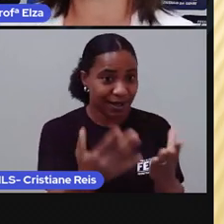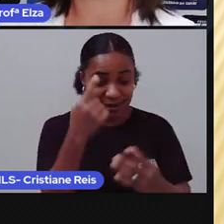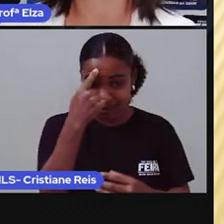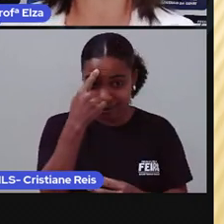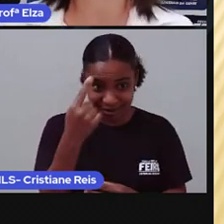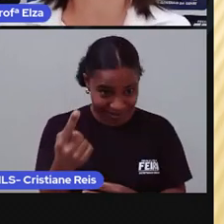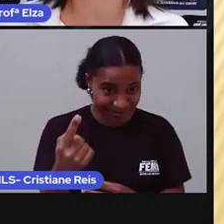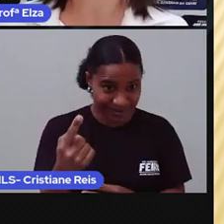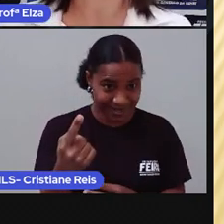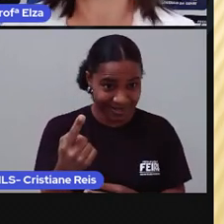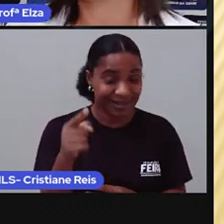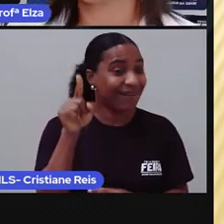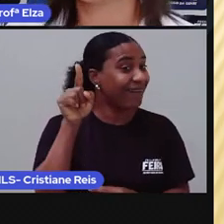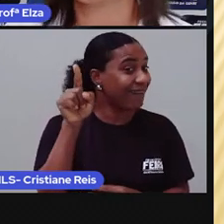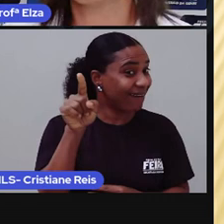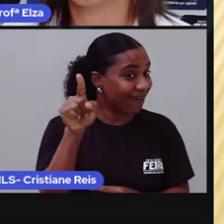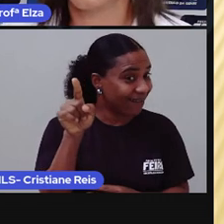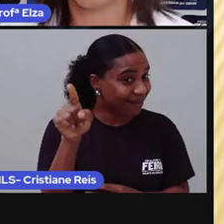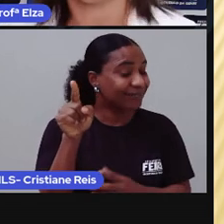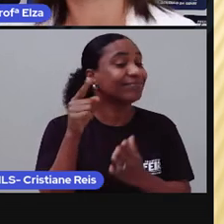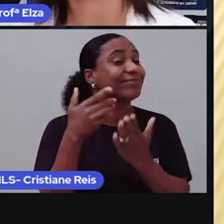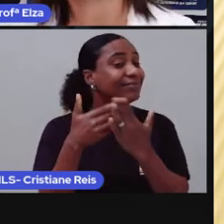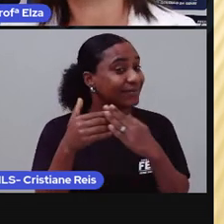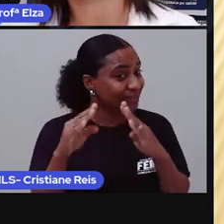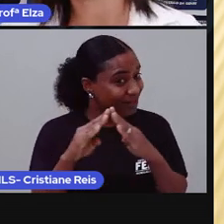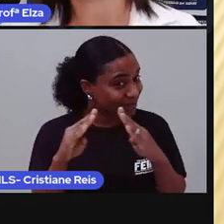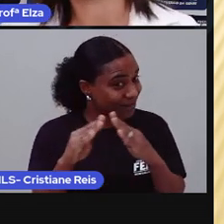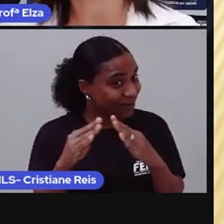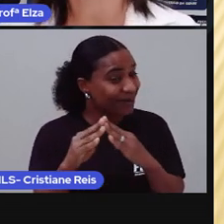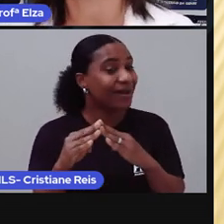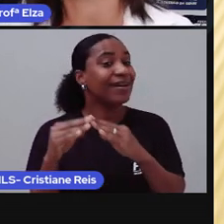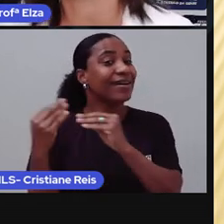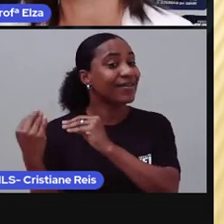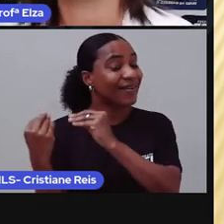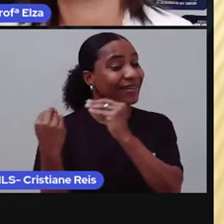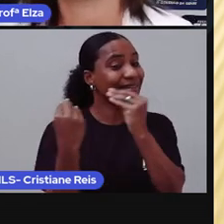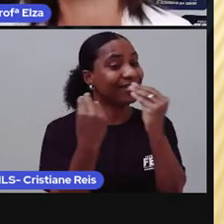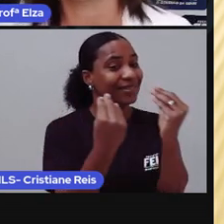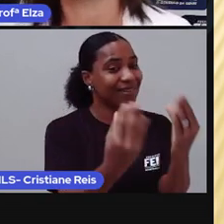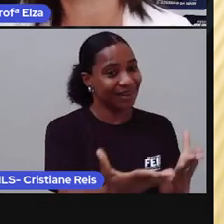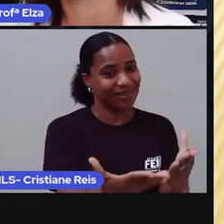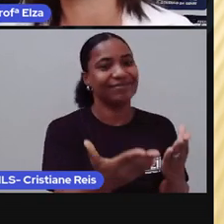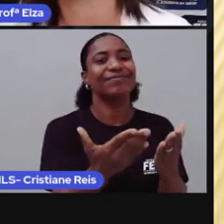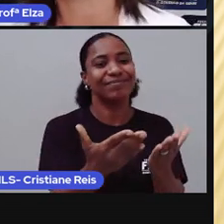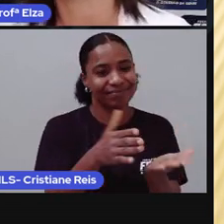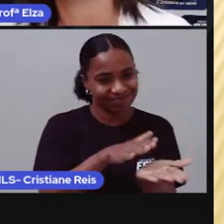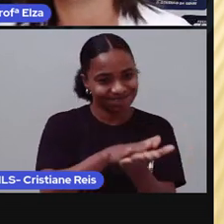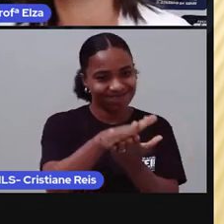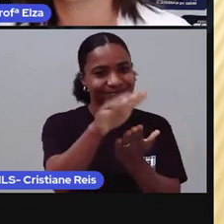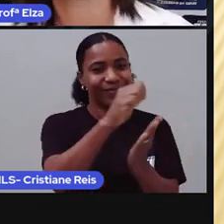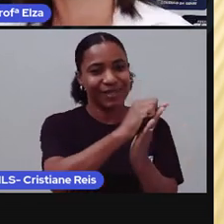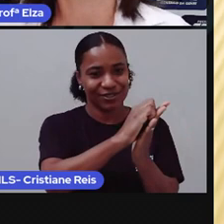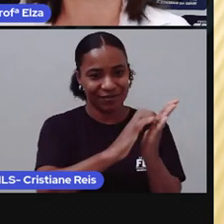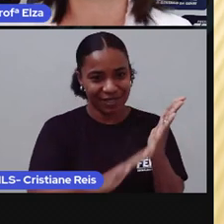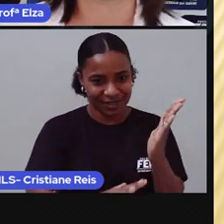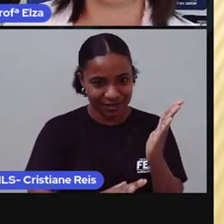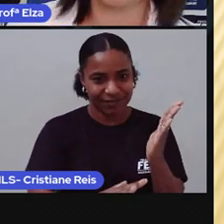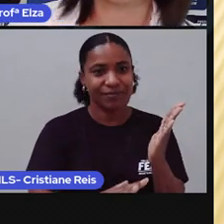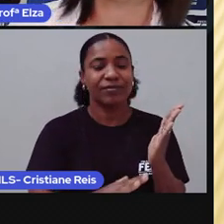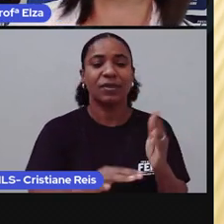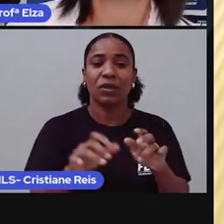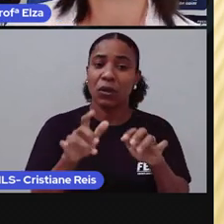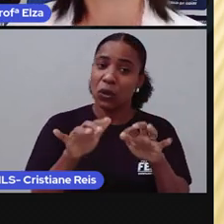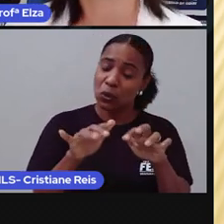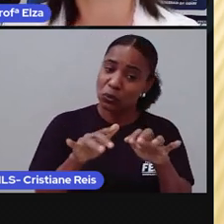na escola onde vocês estudam, a escola irá fornecer para você este material. De forma